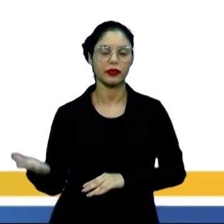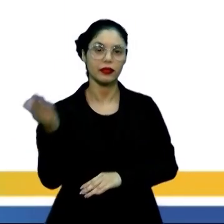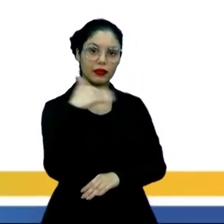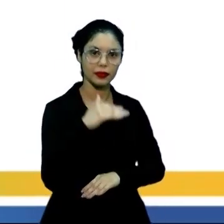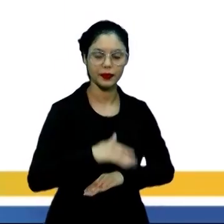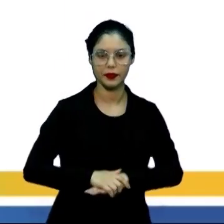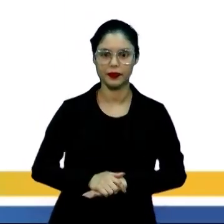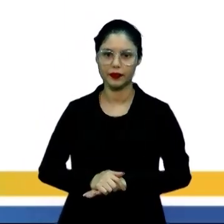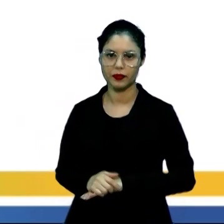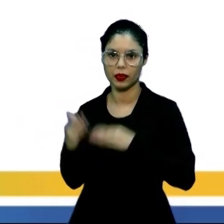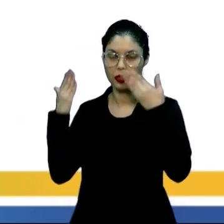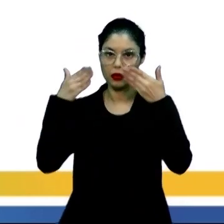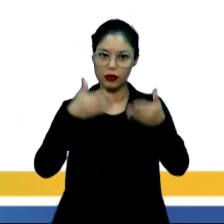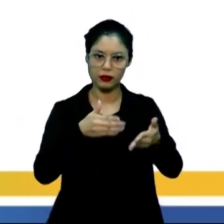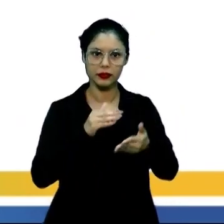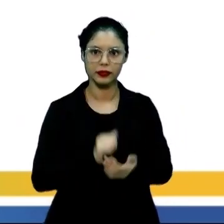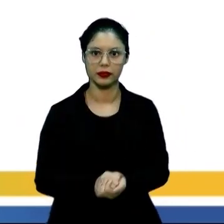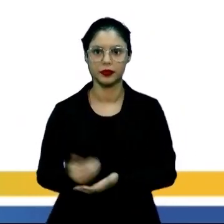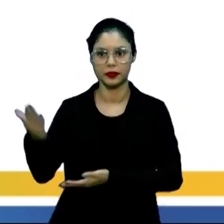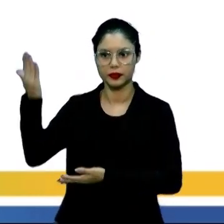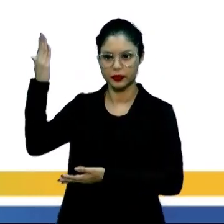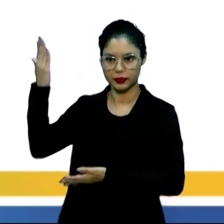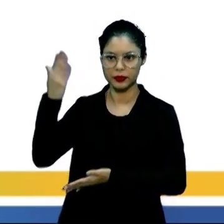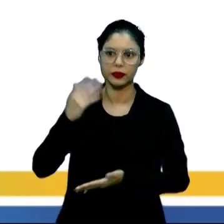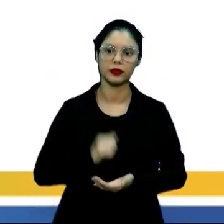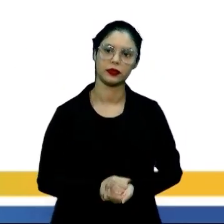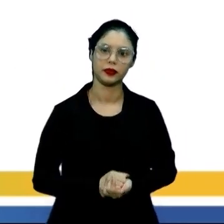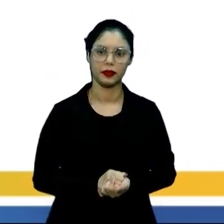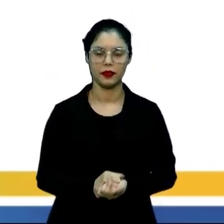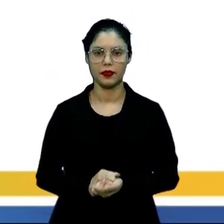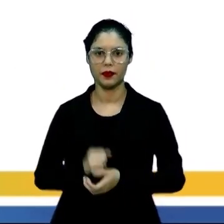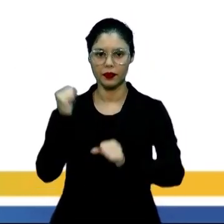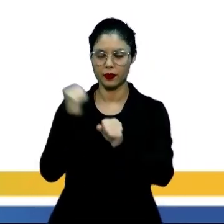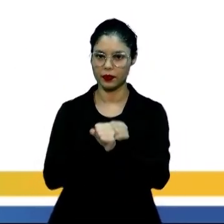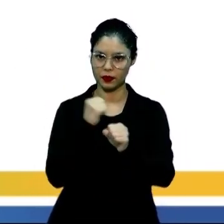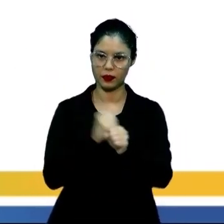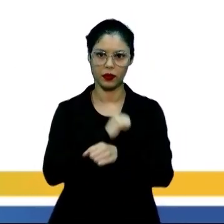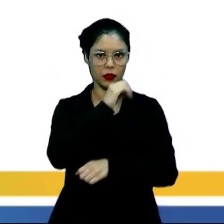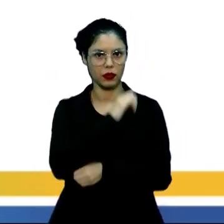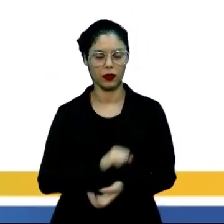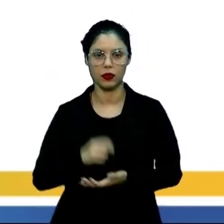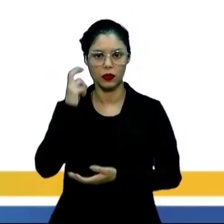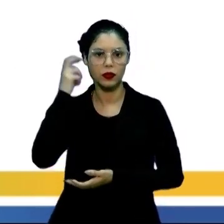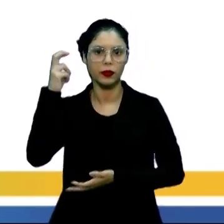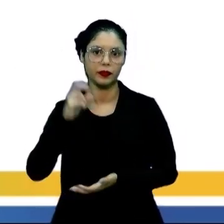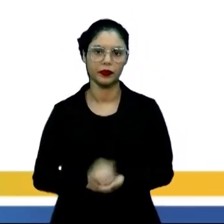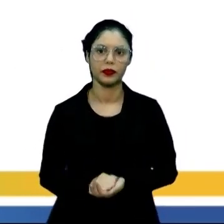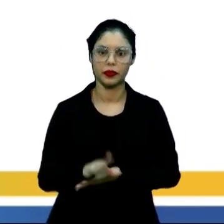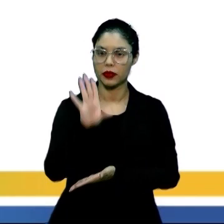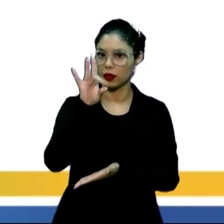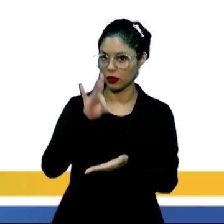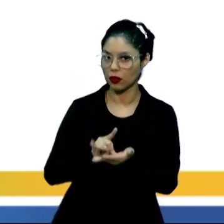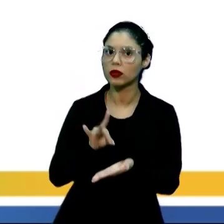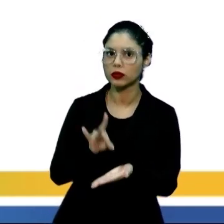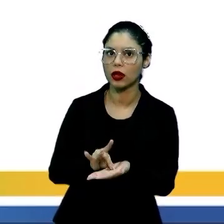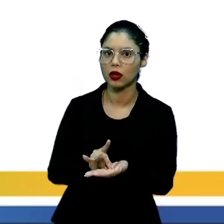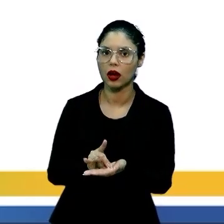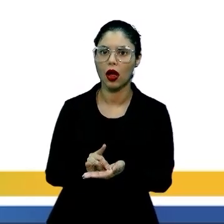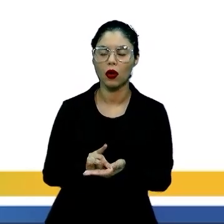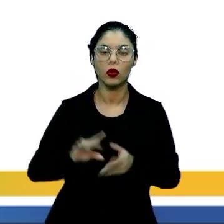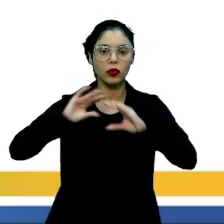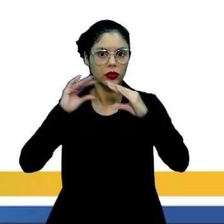dar continuidade, foca na tela, porque aqui a gente tem, inicialmente, a construção cultural. É um fato que o ser humano é um ser